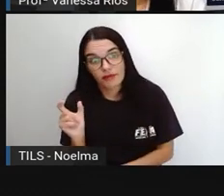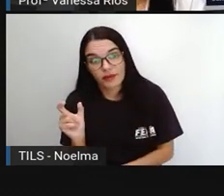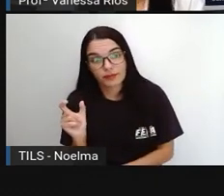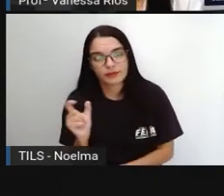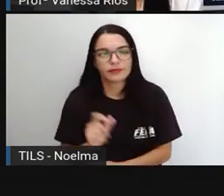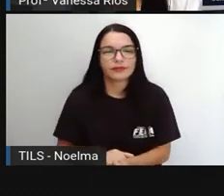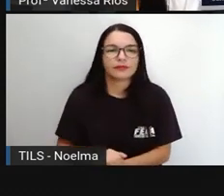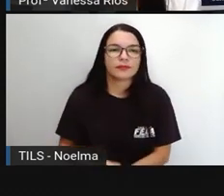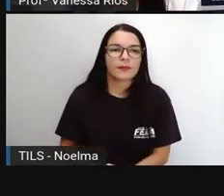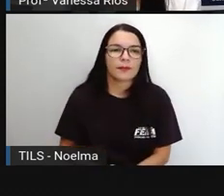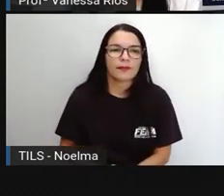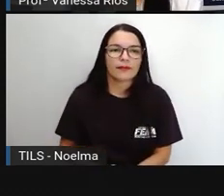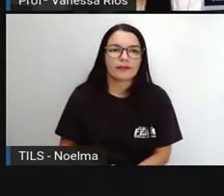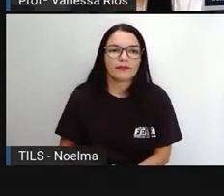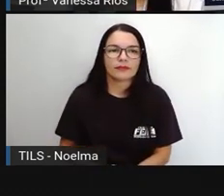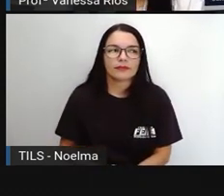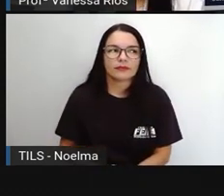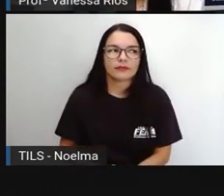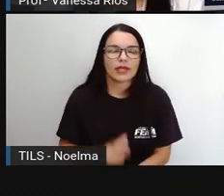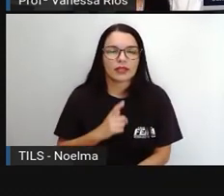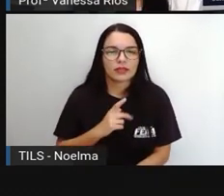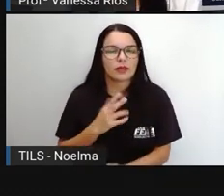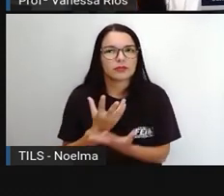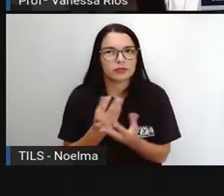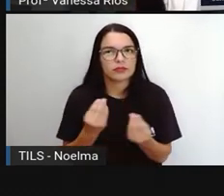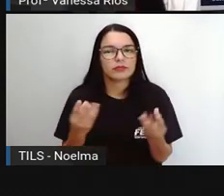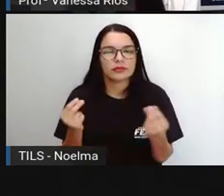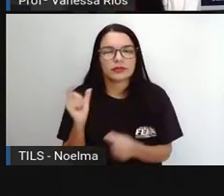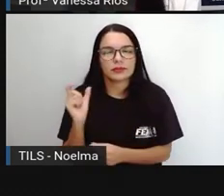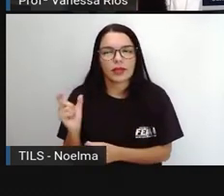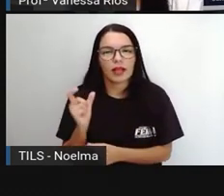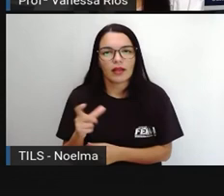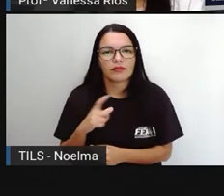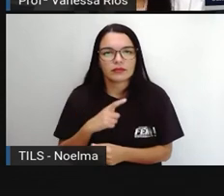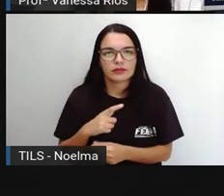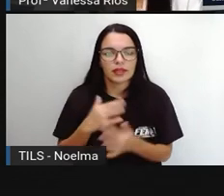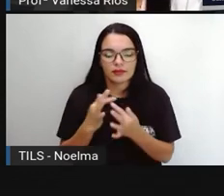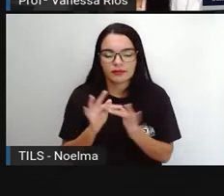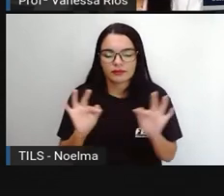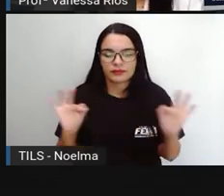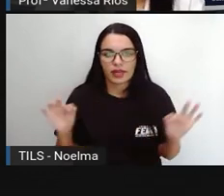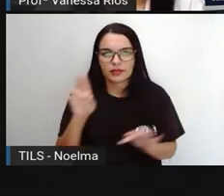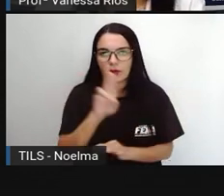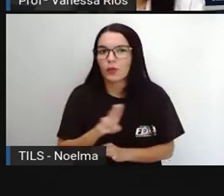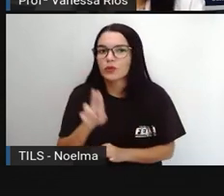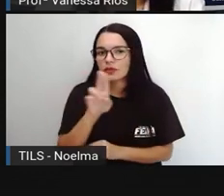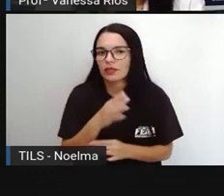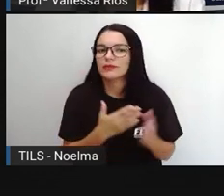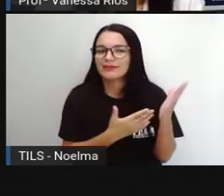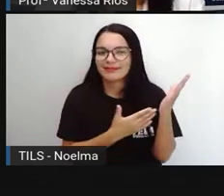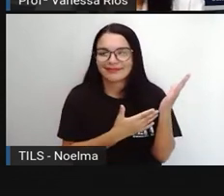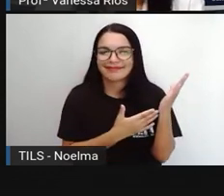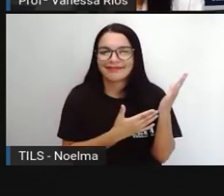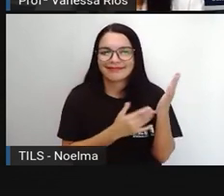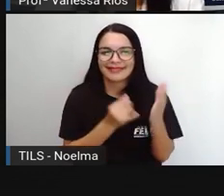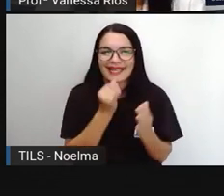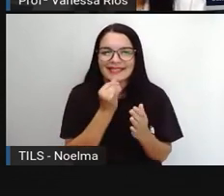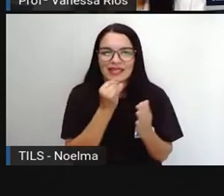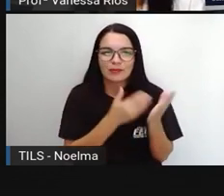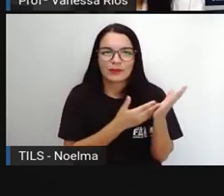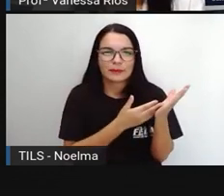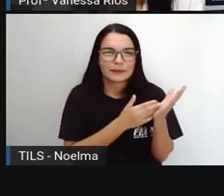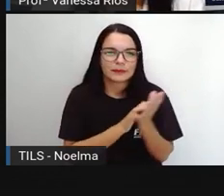no decorrer do texto, várias palavras e expressões utilizando aí o sentido figurado. Por exemplo,